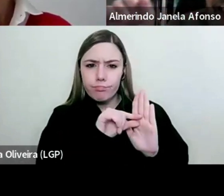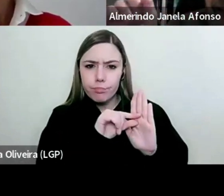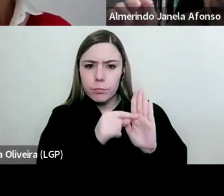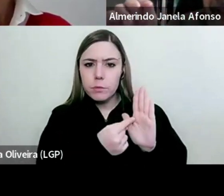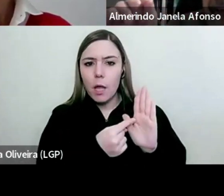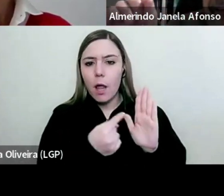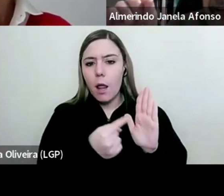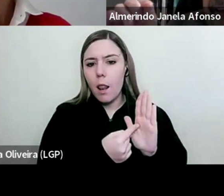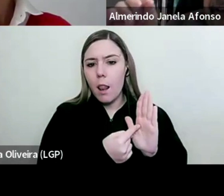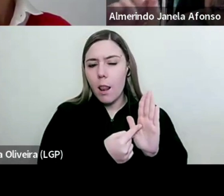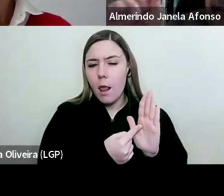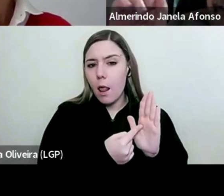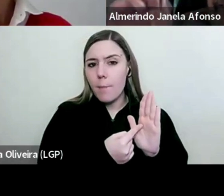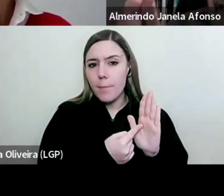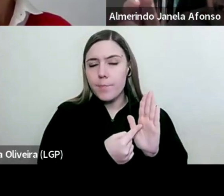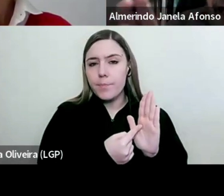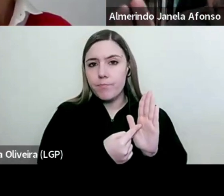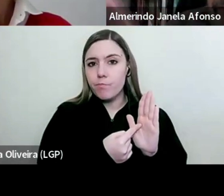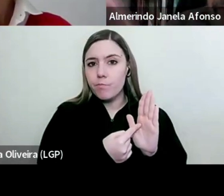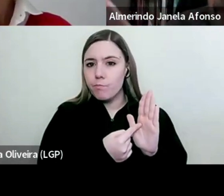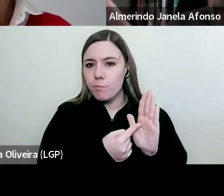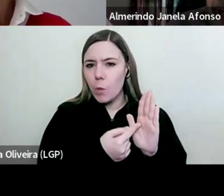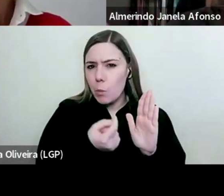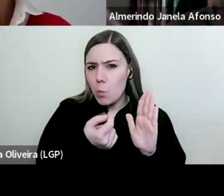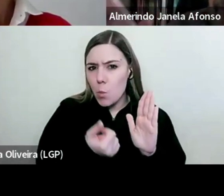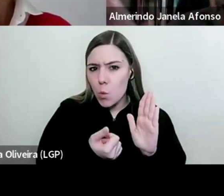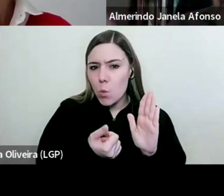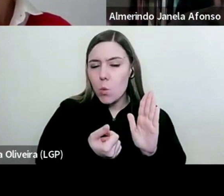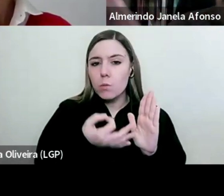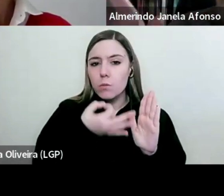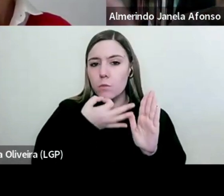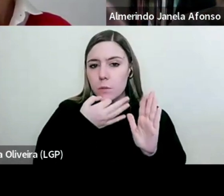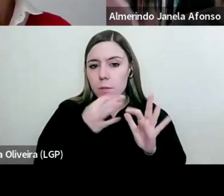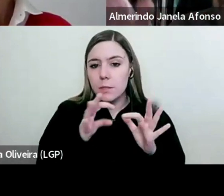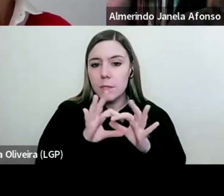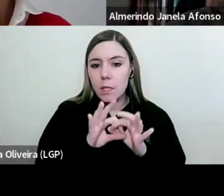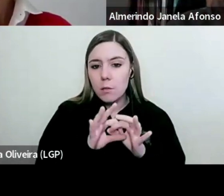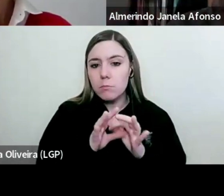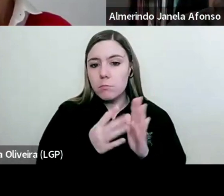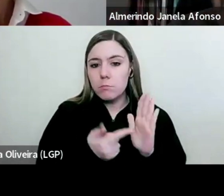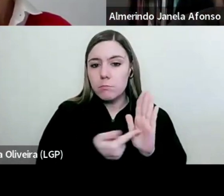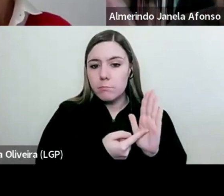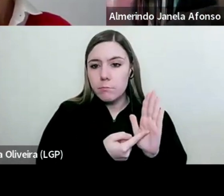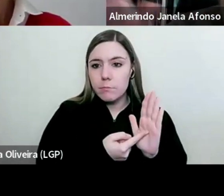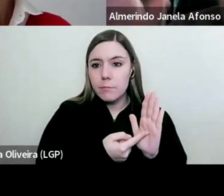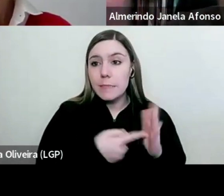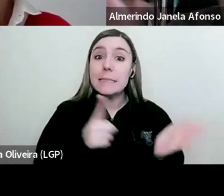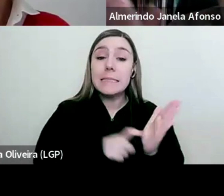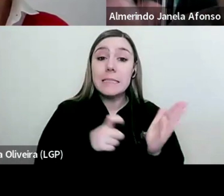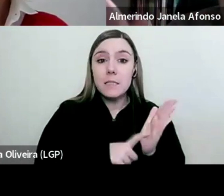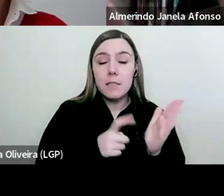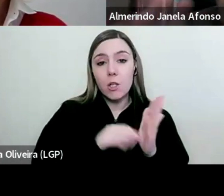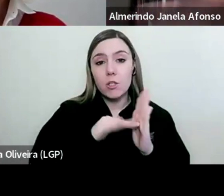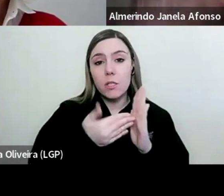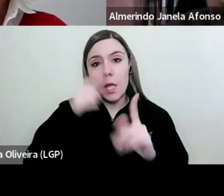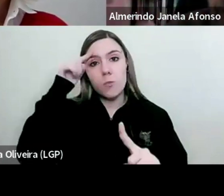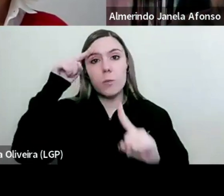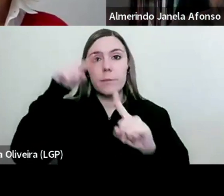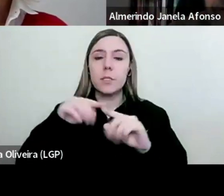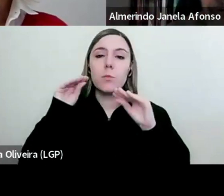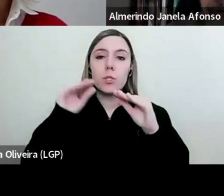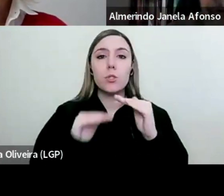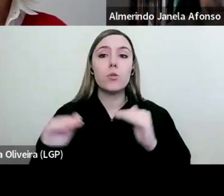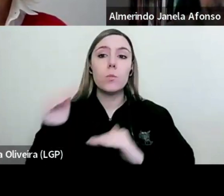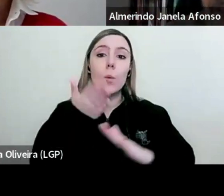muito discretamente abrir a porta para a necessidade de exames para entrar no ensino superior. Não